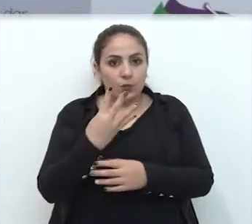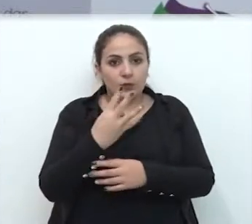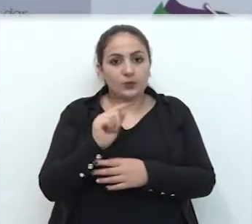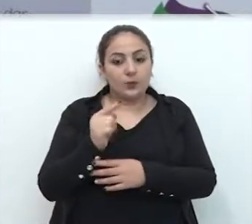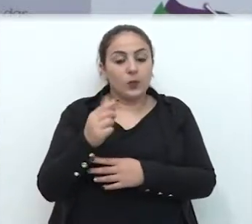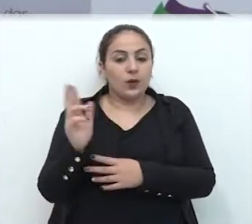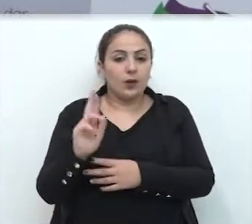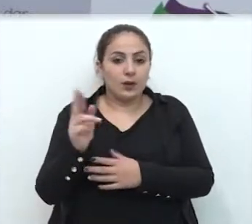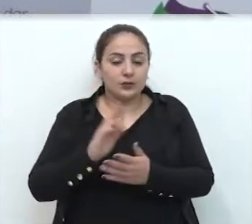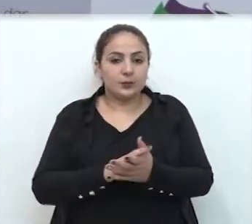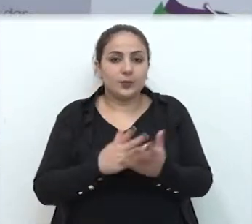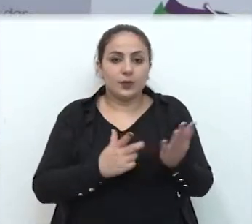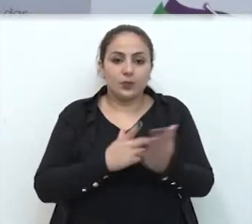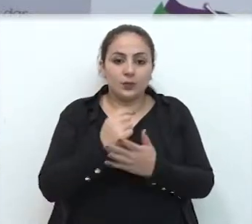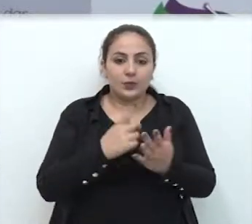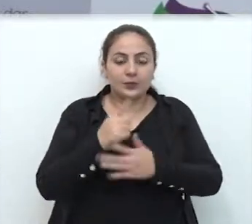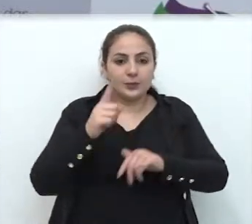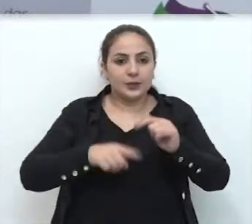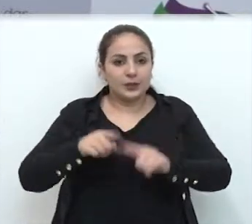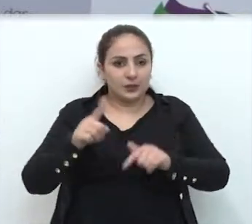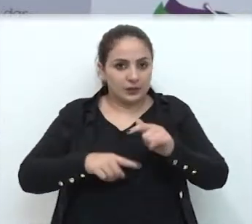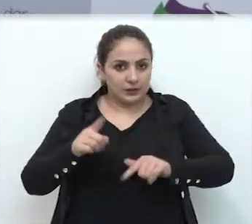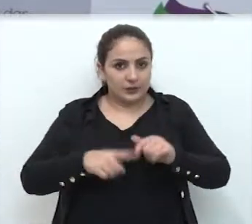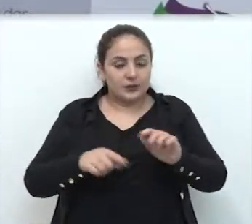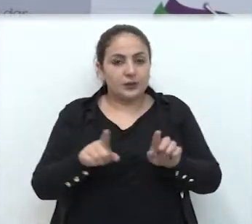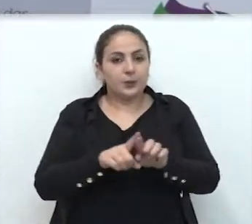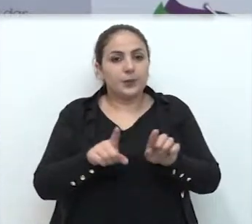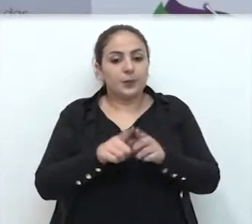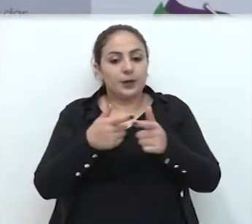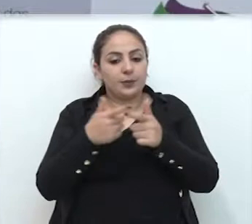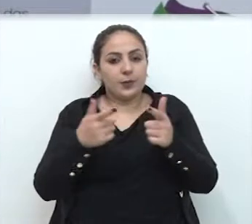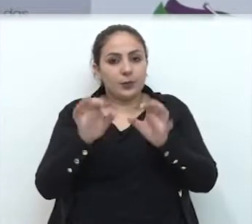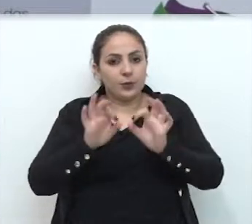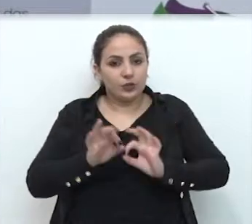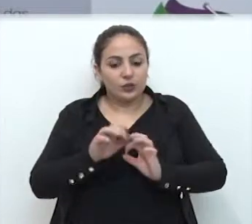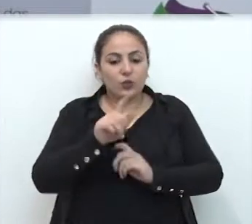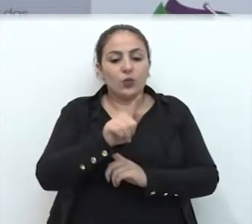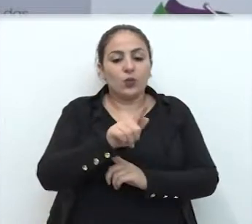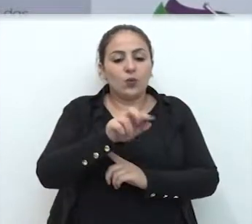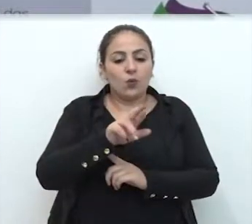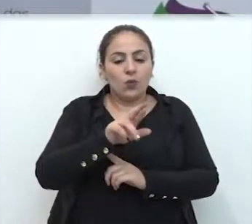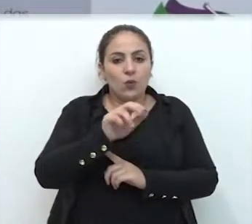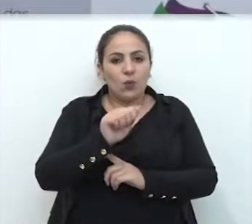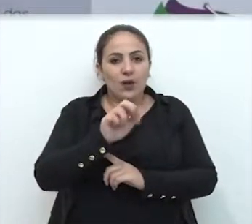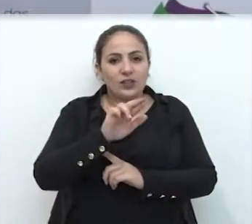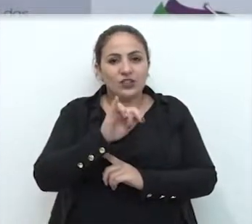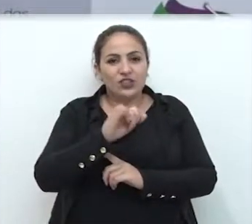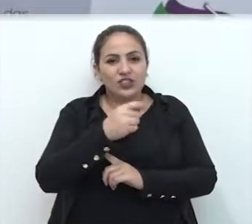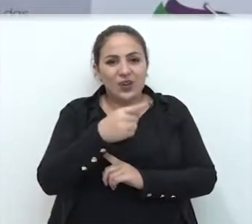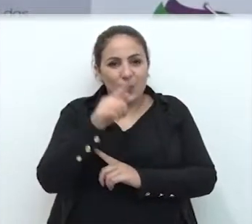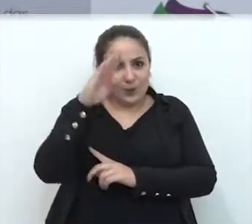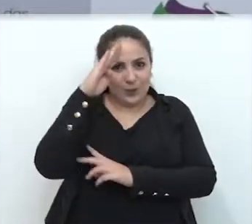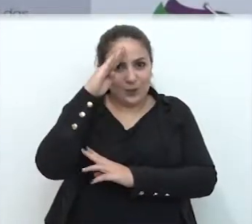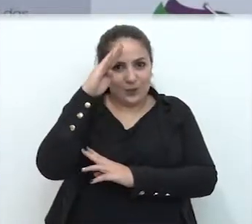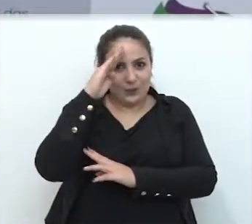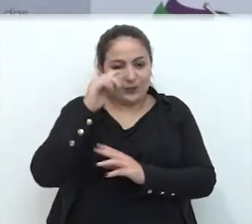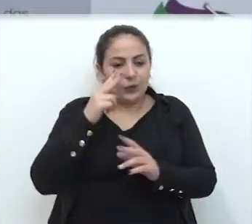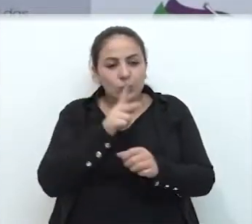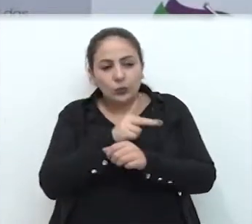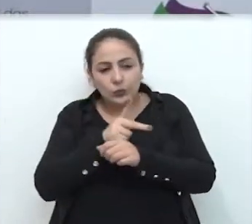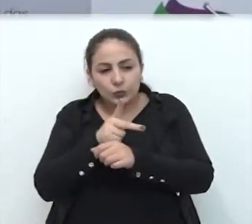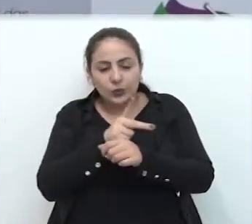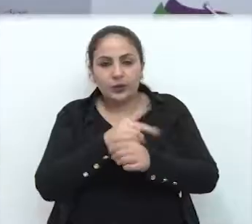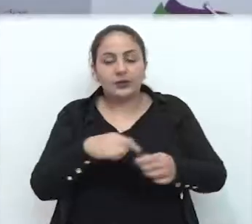quatrocentos mil reais para aquisição de equipamentos para ampliação do projeto Guardião e uma solicitação desses vereadores